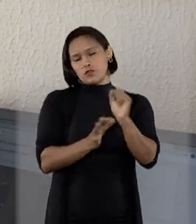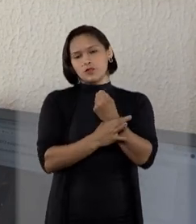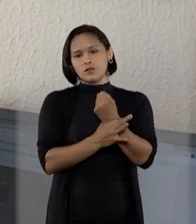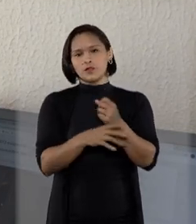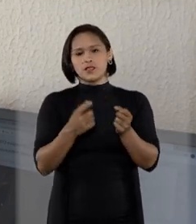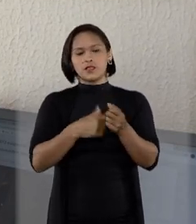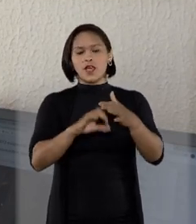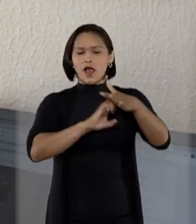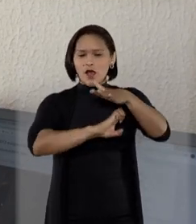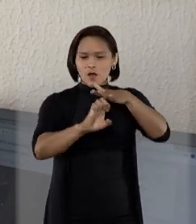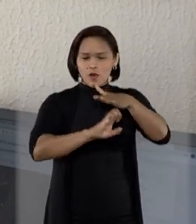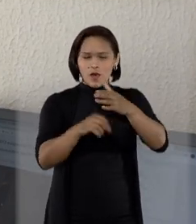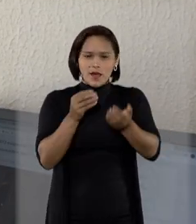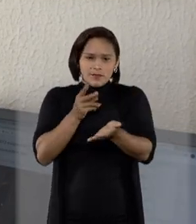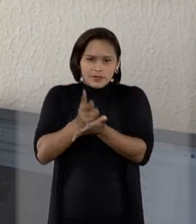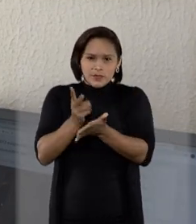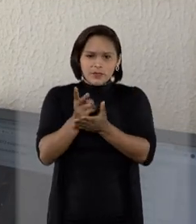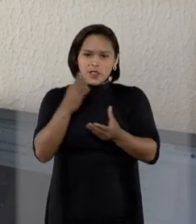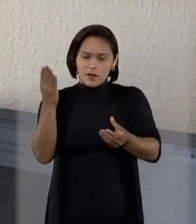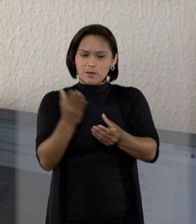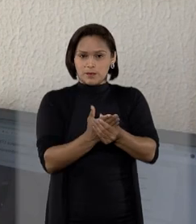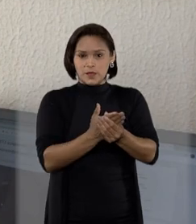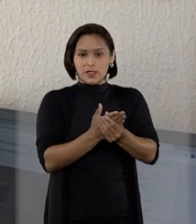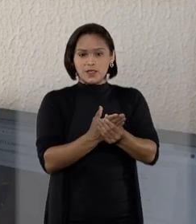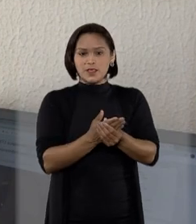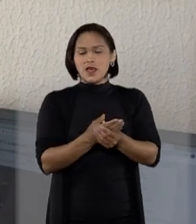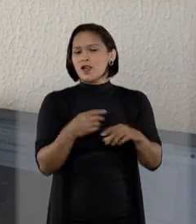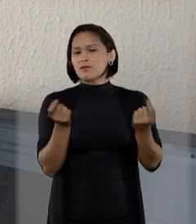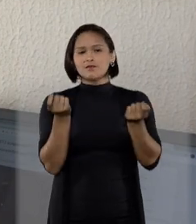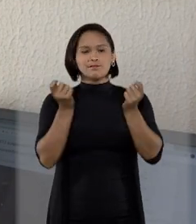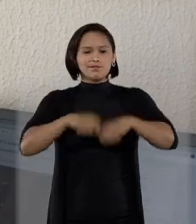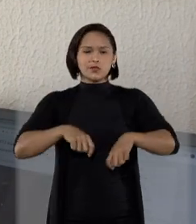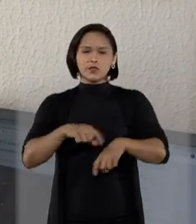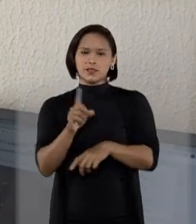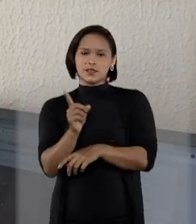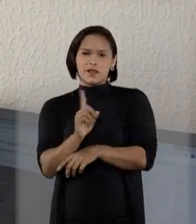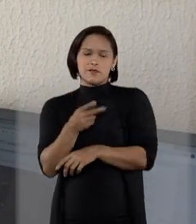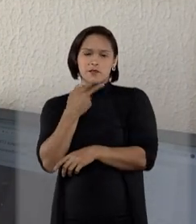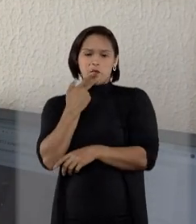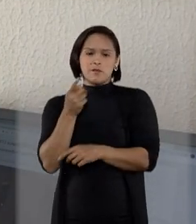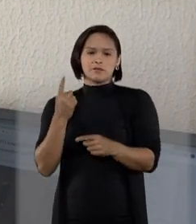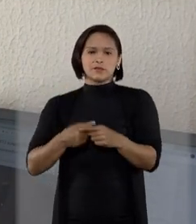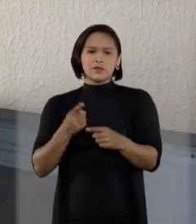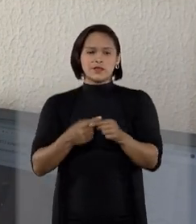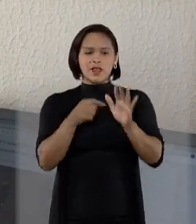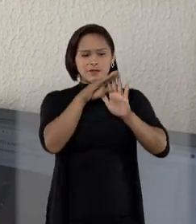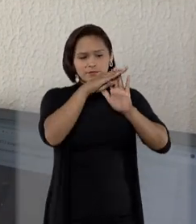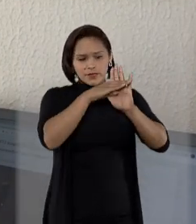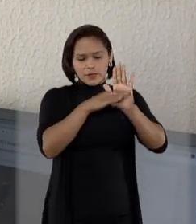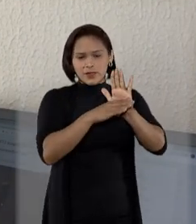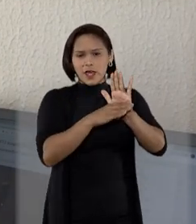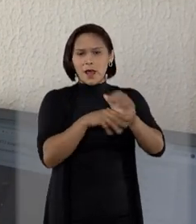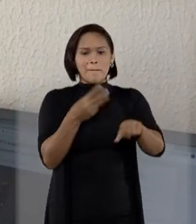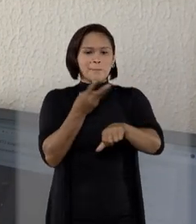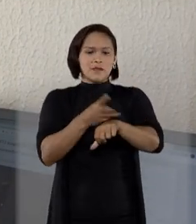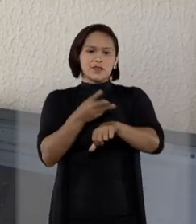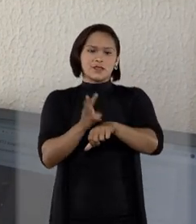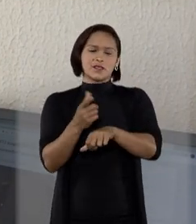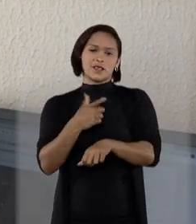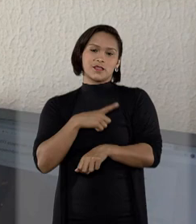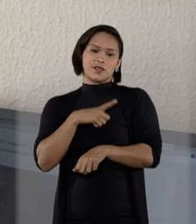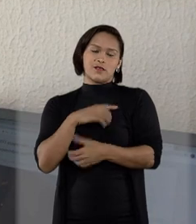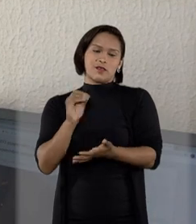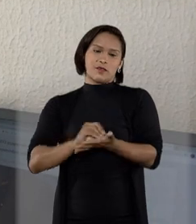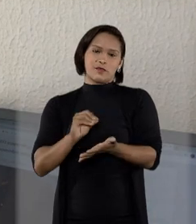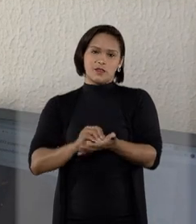decorrer do processo, a empresa demonstrou que o atendimento da ordem era impossível, pois de acordo com a matriz, não havia mensagens trocadas